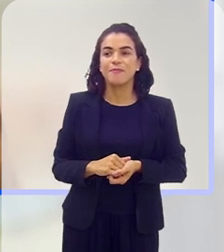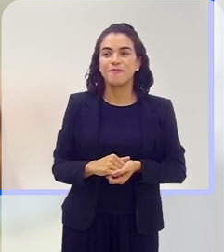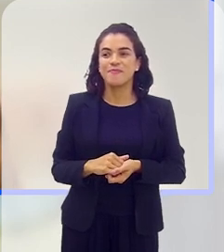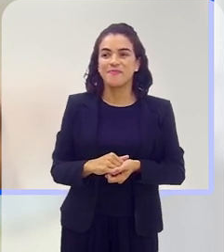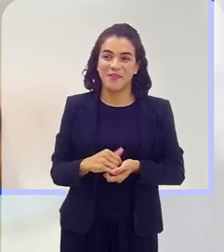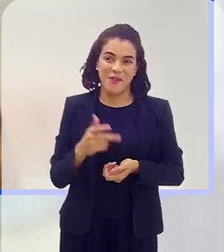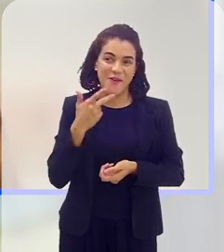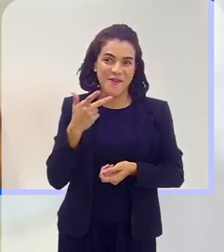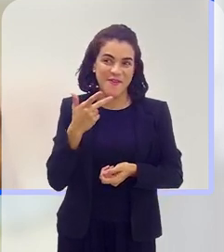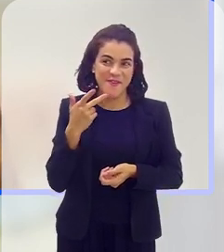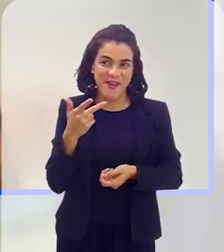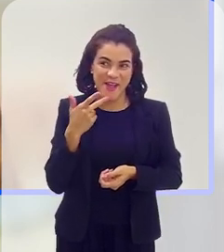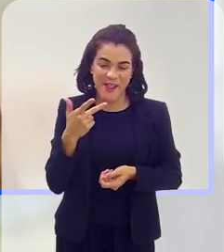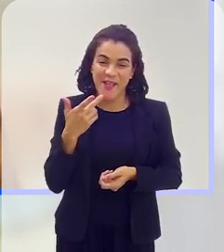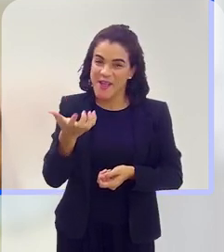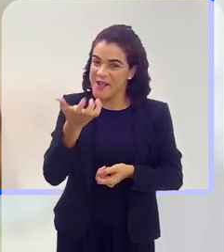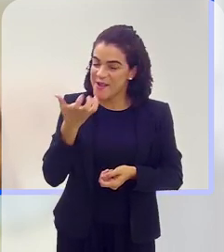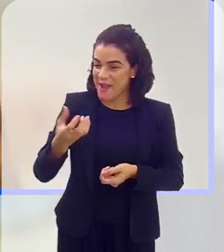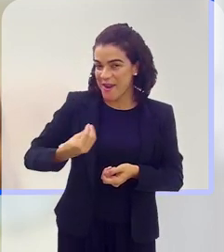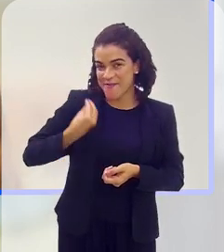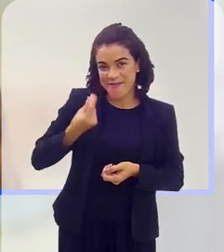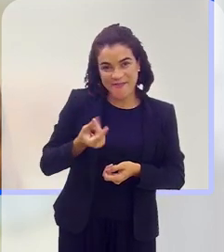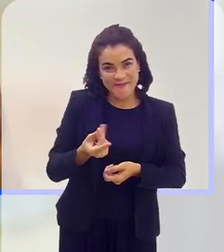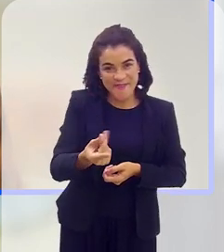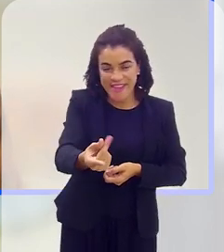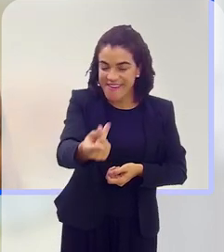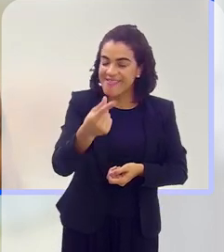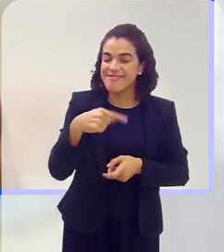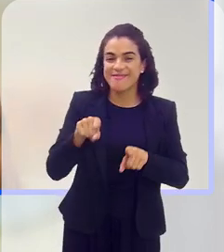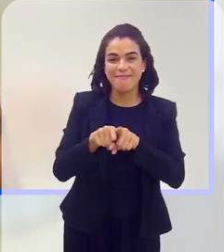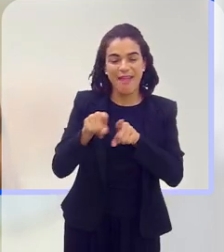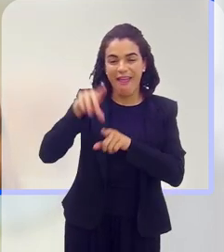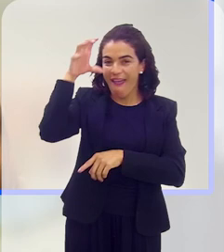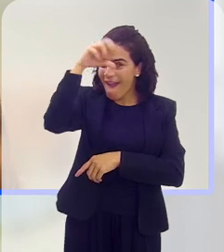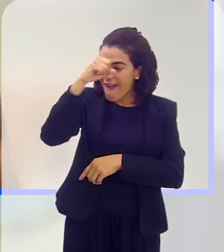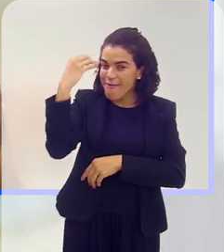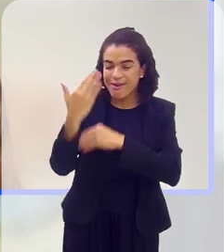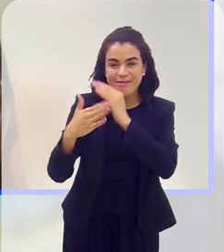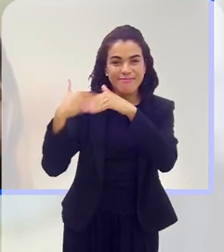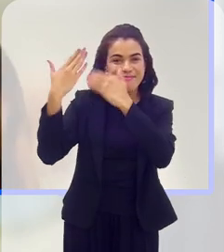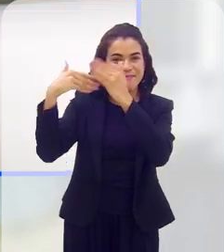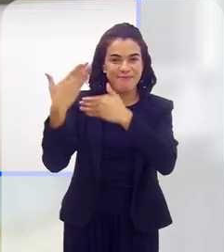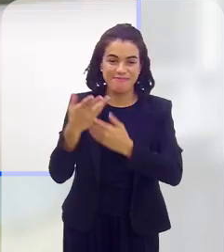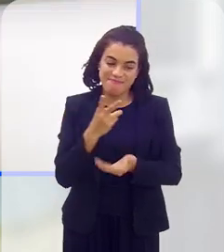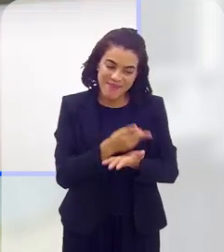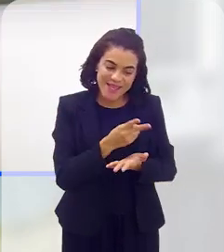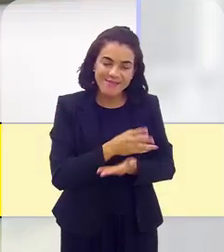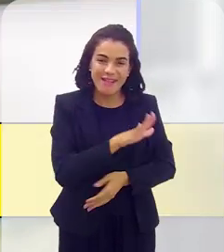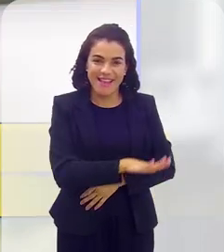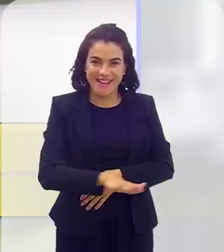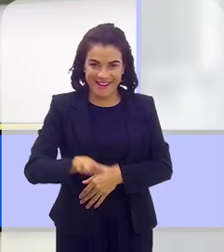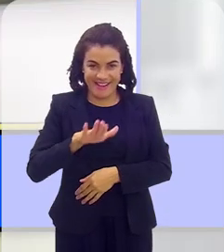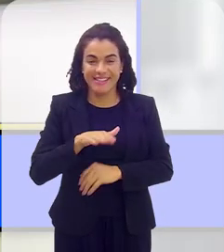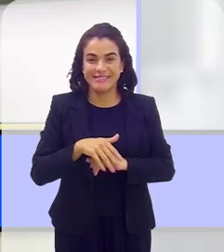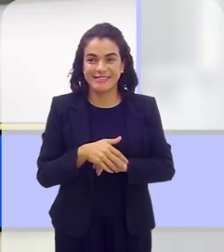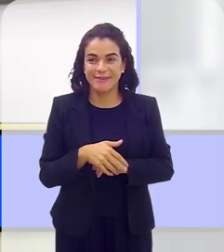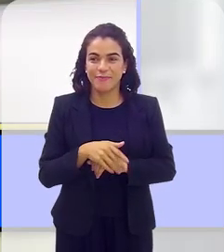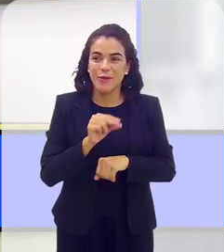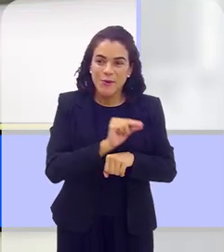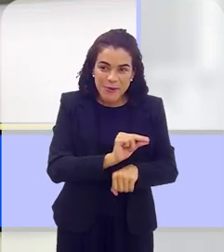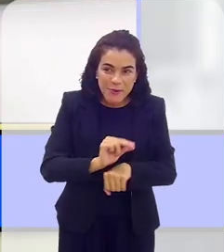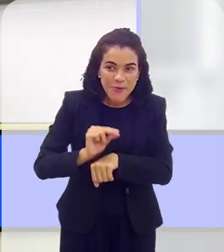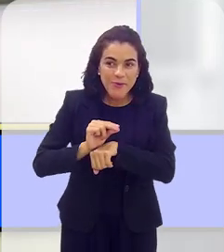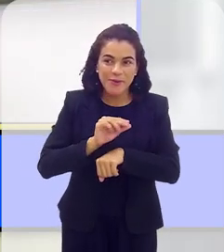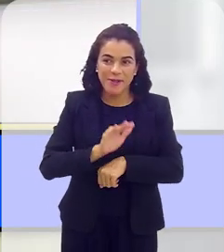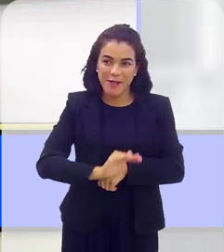eu falo sim, eu ainda vou viver muito, aprender muito, né? Sobre ela criança ainda, então, esses cuidados de